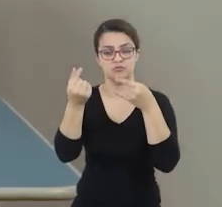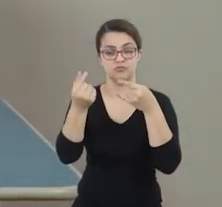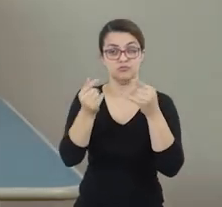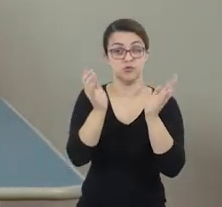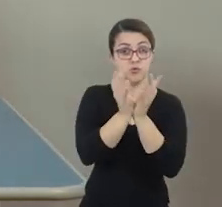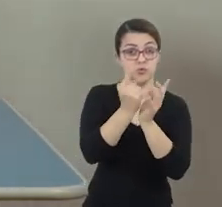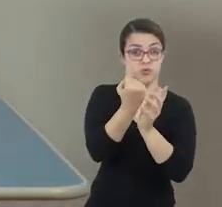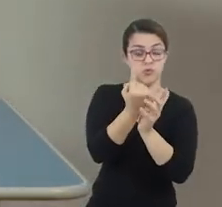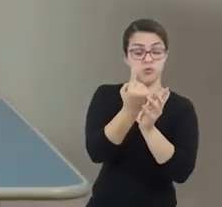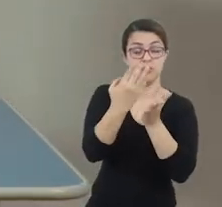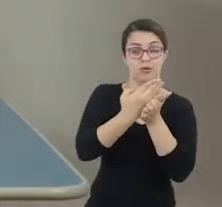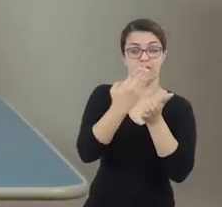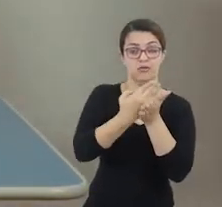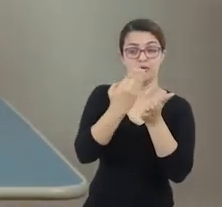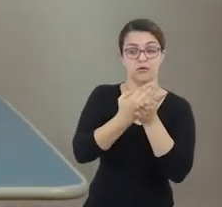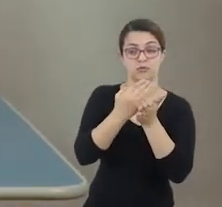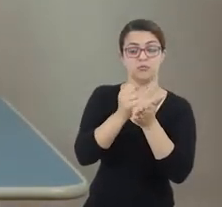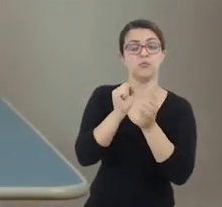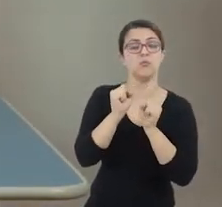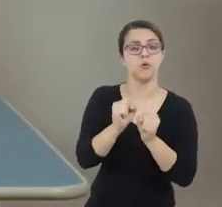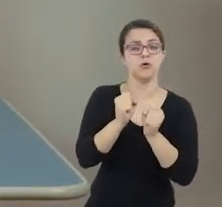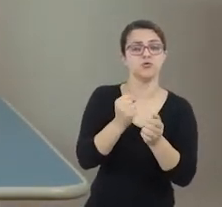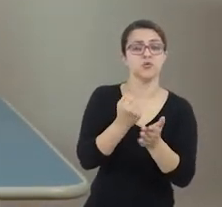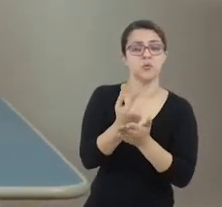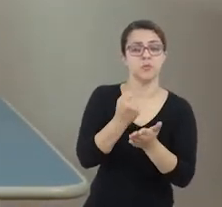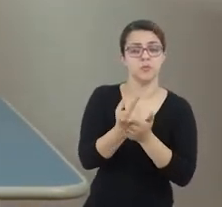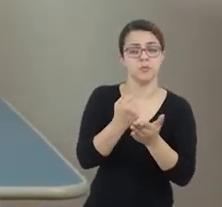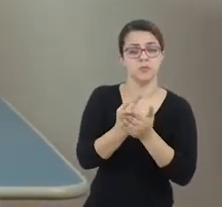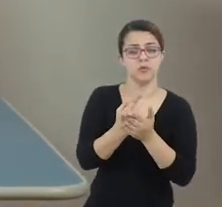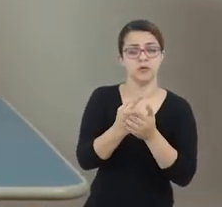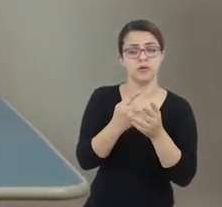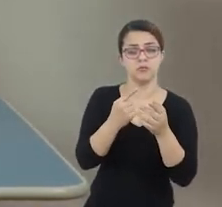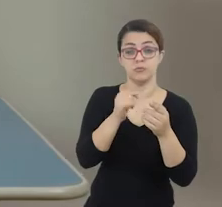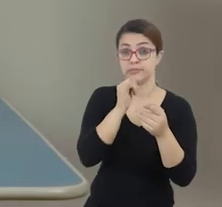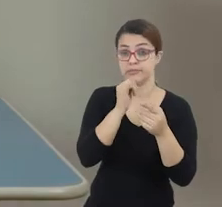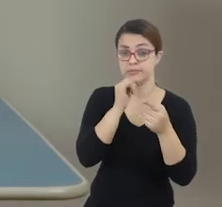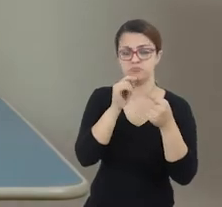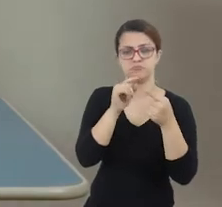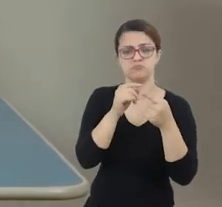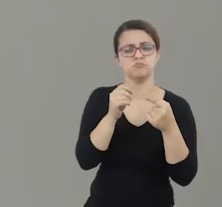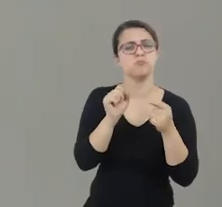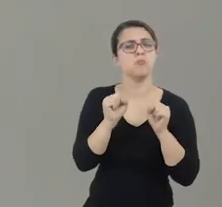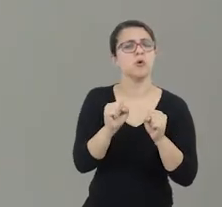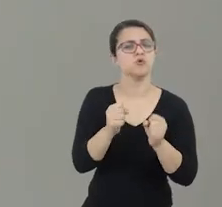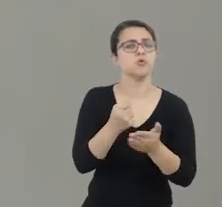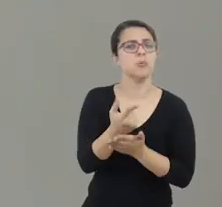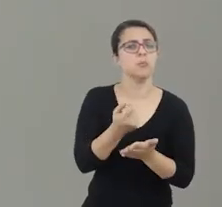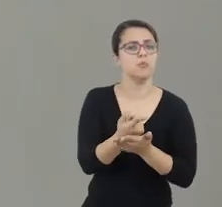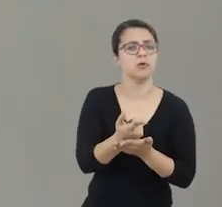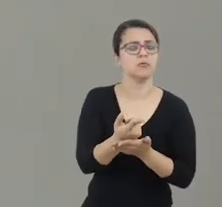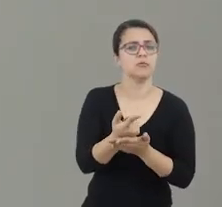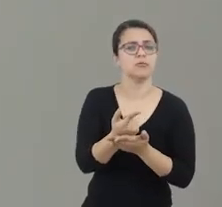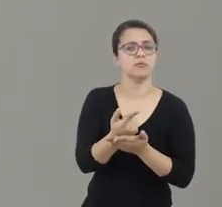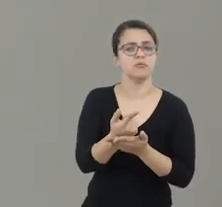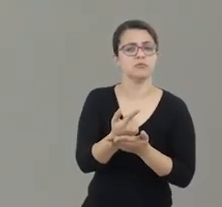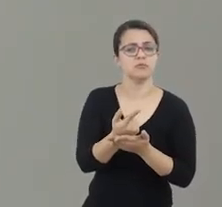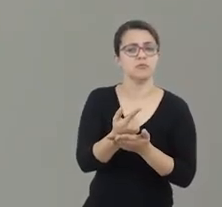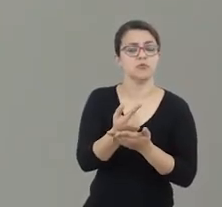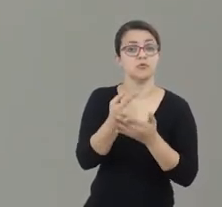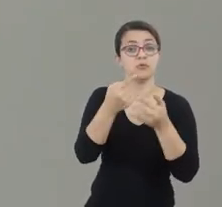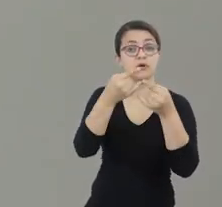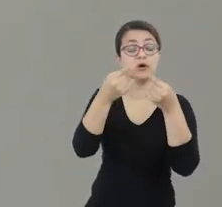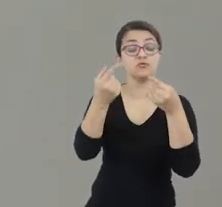O termo 1 irá registrar no seu caderno o que ele pode comprar com esses valores aqui. Por exemplo, o que